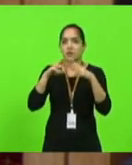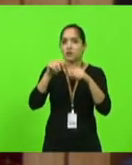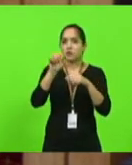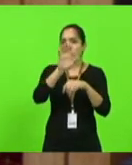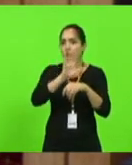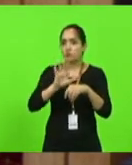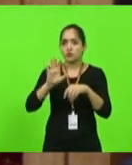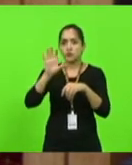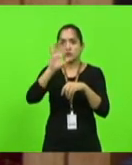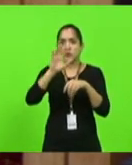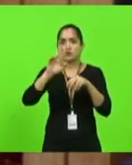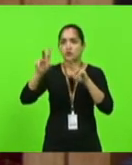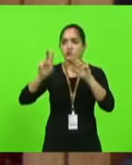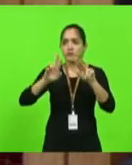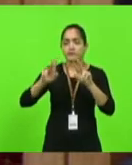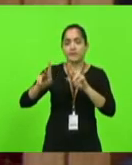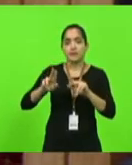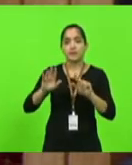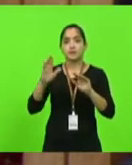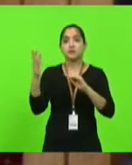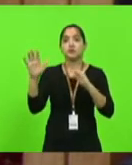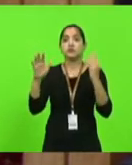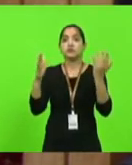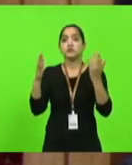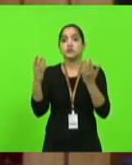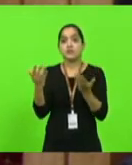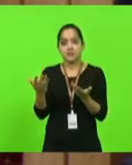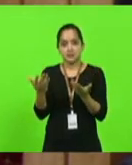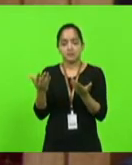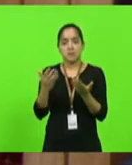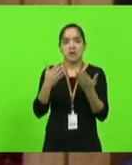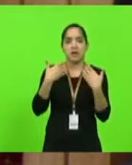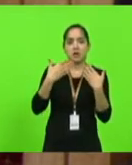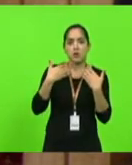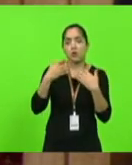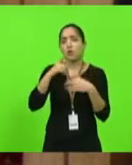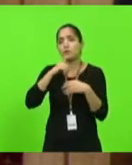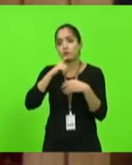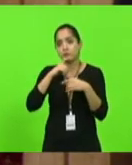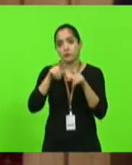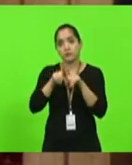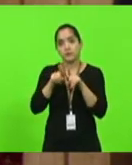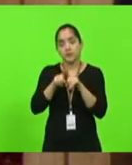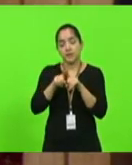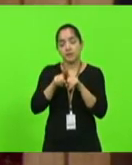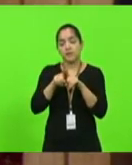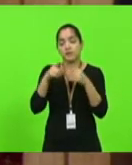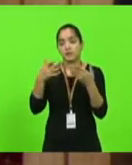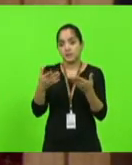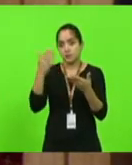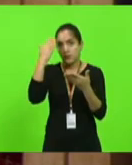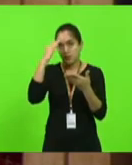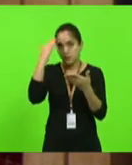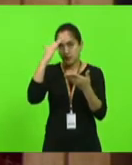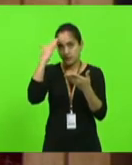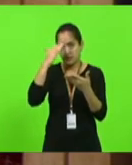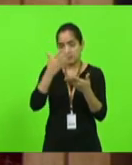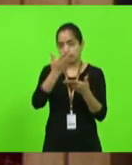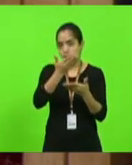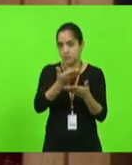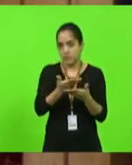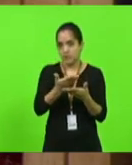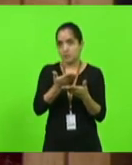temos diferenças climáticas de calor e de frio também. Eu entendo a iniciativa do Márcio,